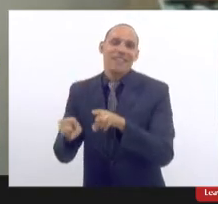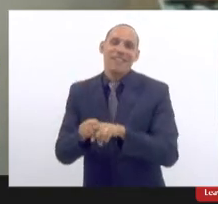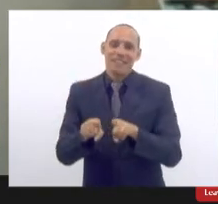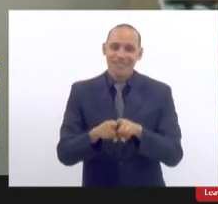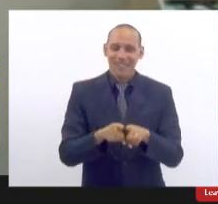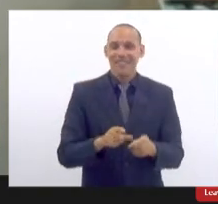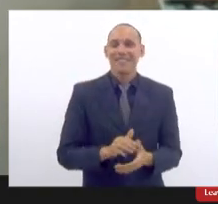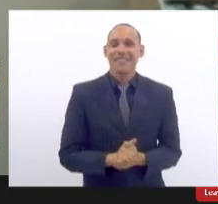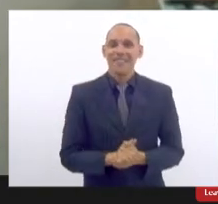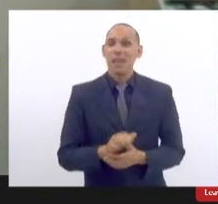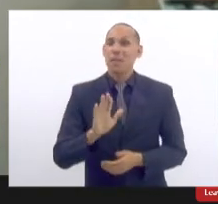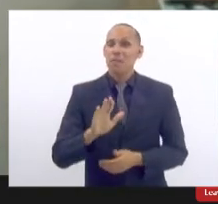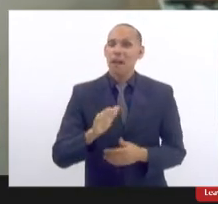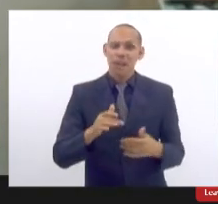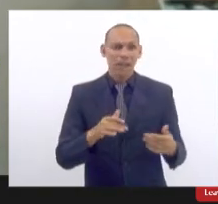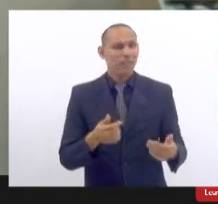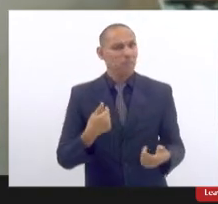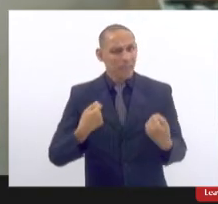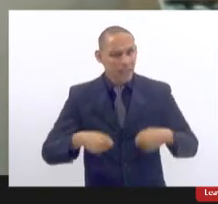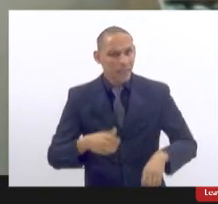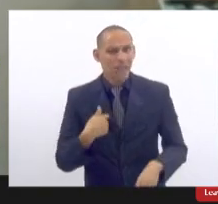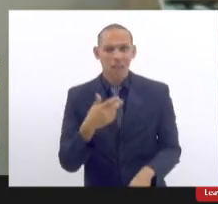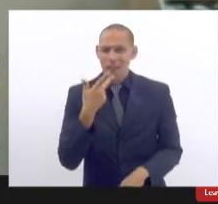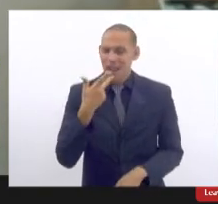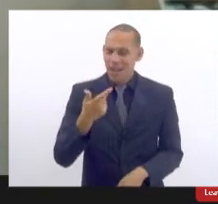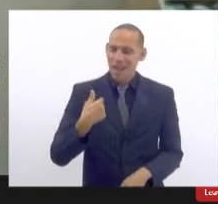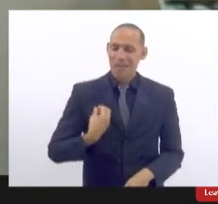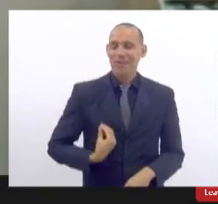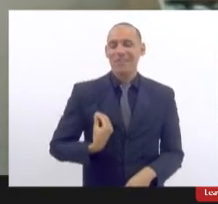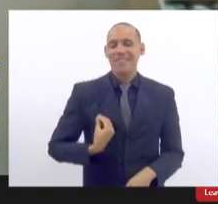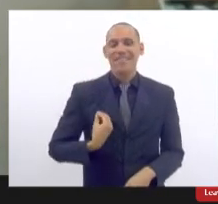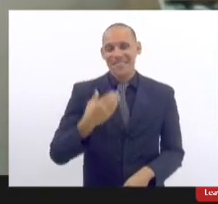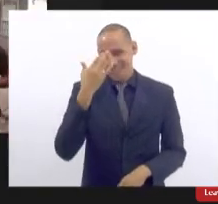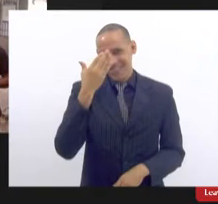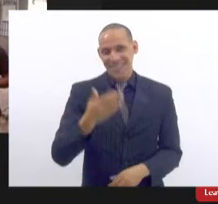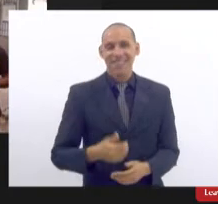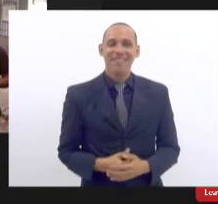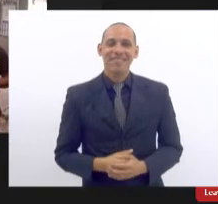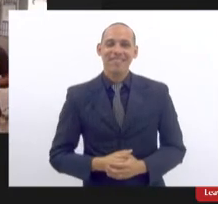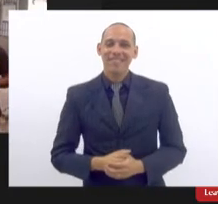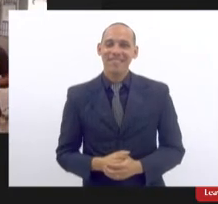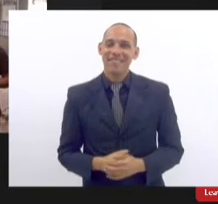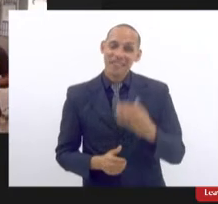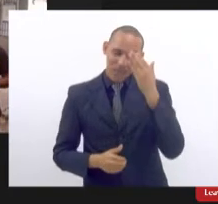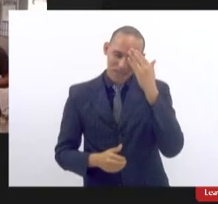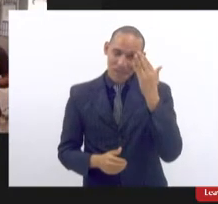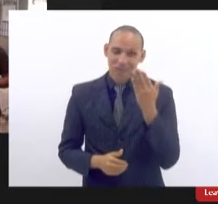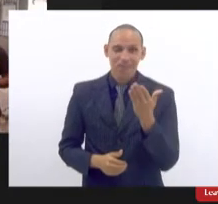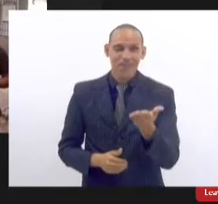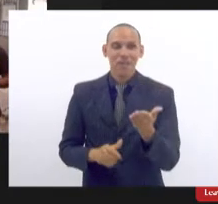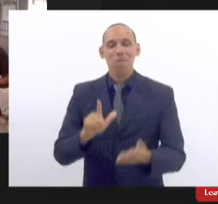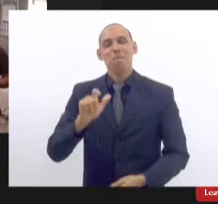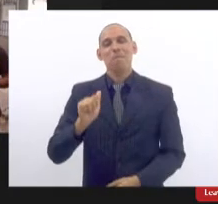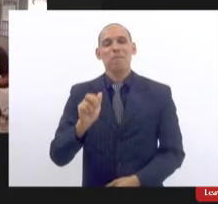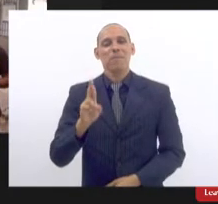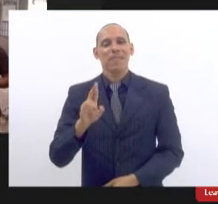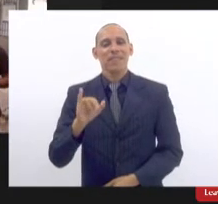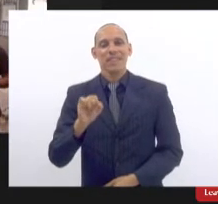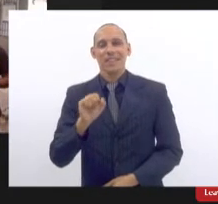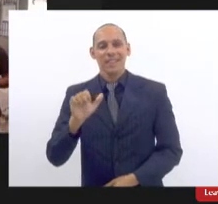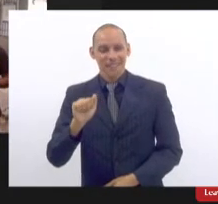a partir do momento que precisar da minha fala estarei aqui presente muito obrigada obrigado você Larissa pelo teu